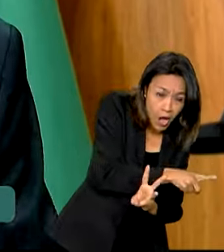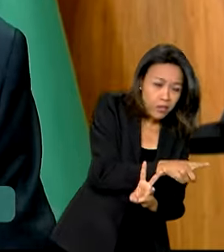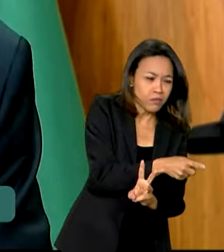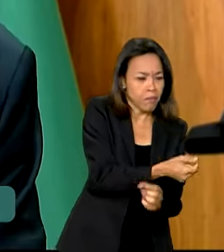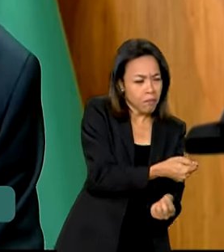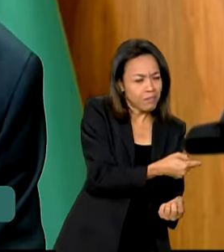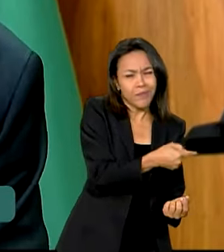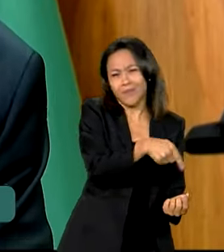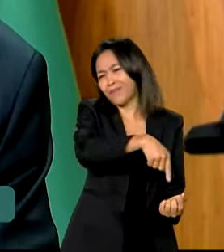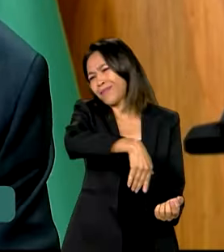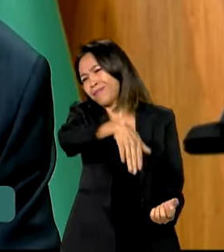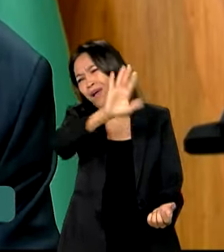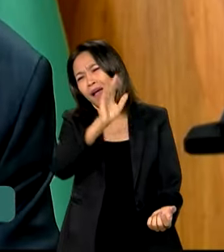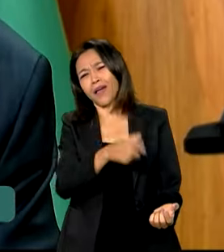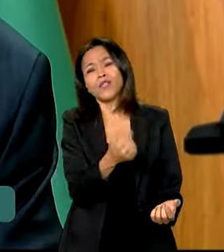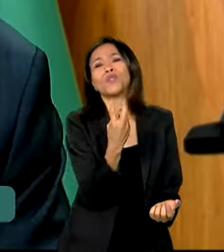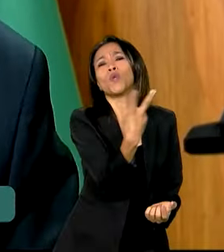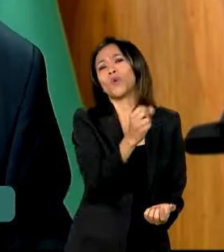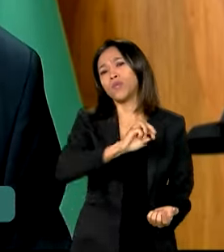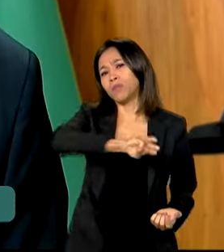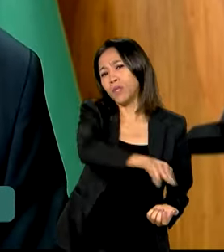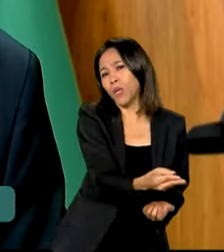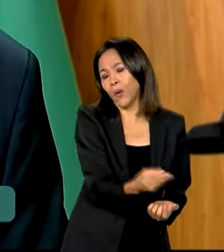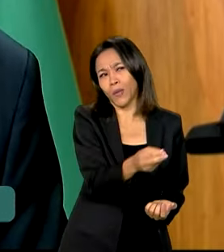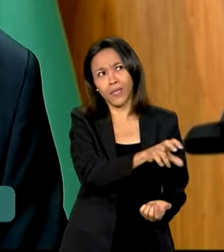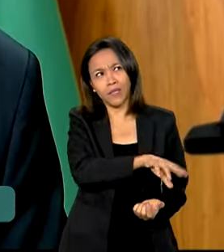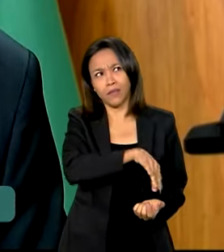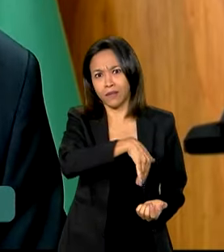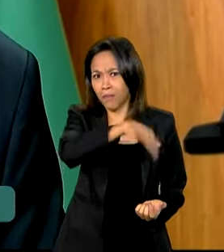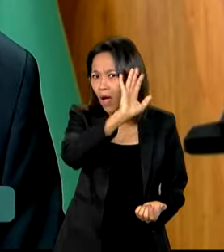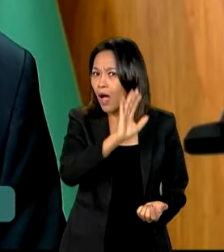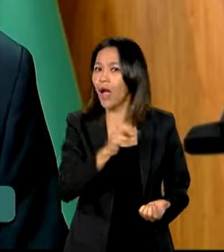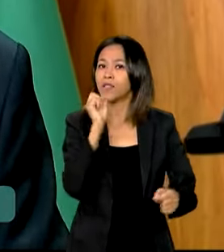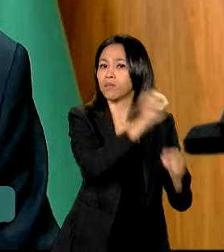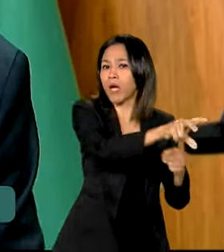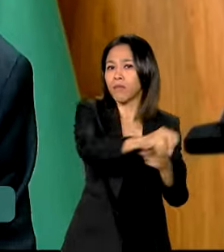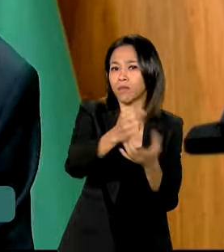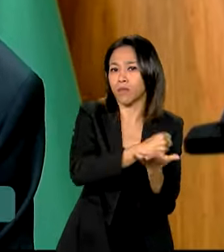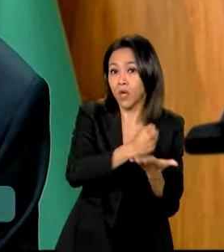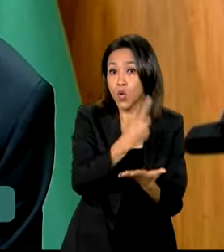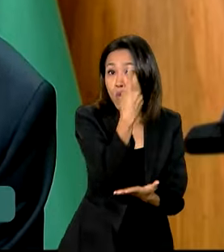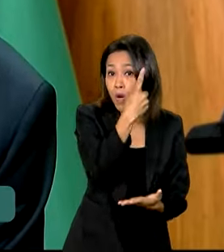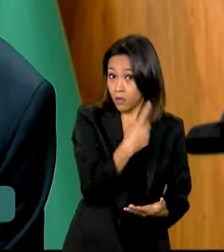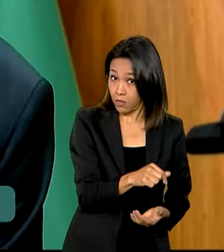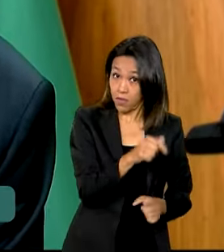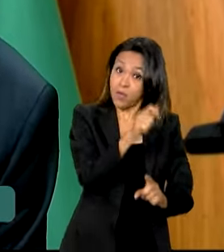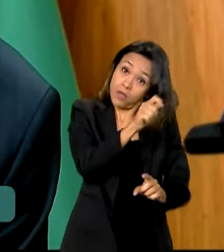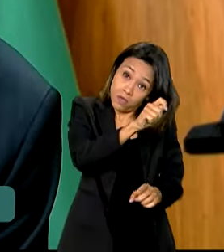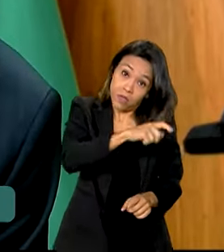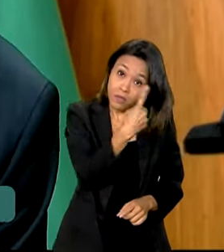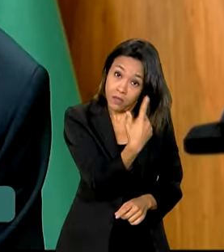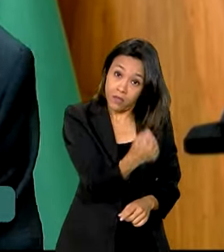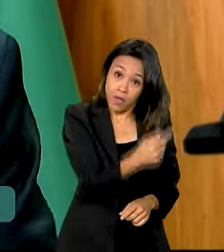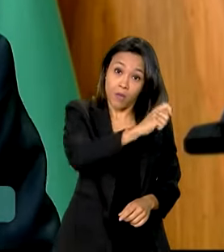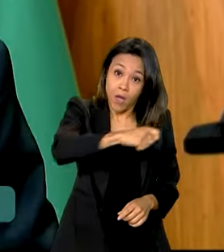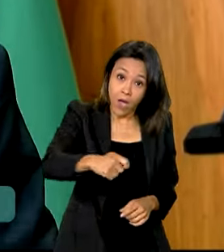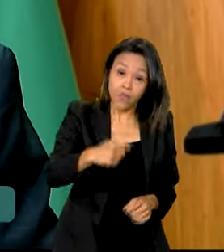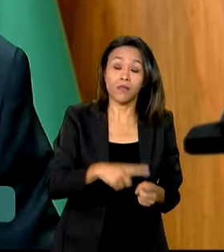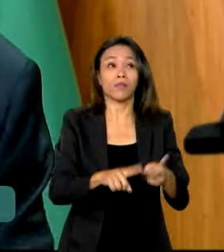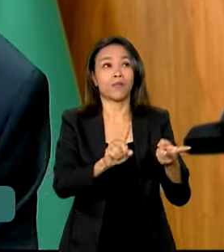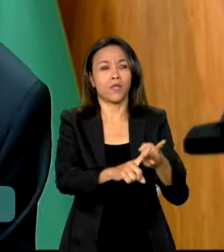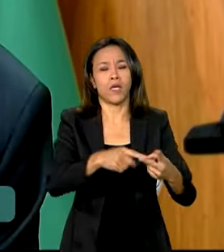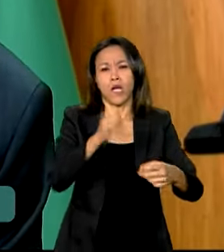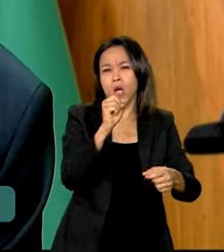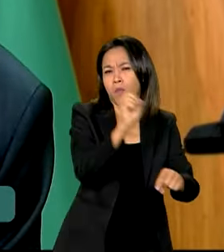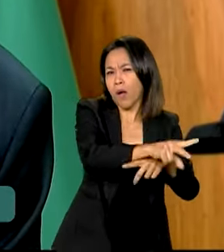sabe, gerando 2,5 milhões de empregos no ano e sete meses. A massa salarial crescendo 11,7%.